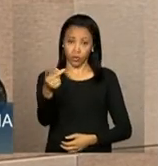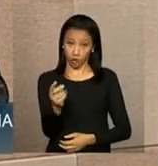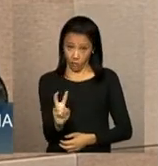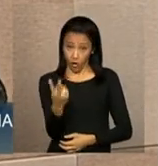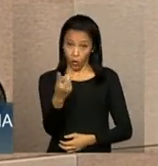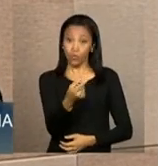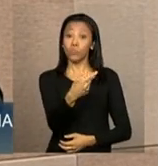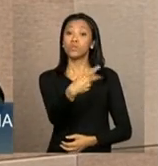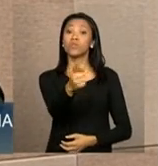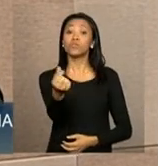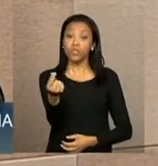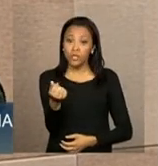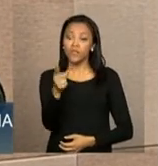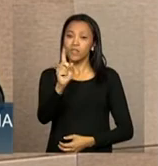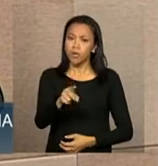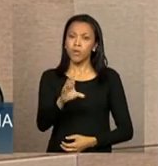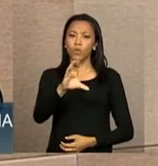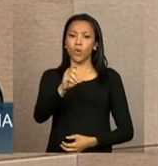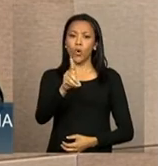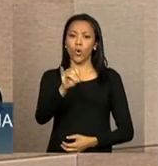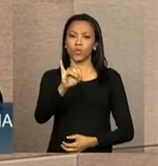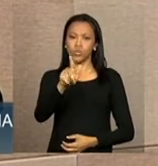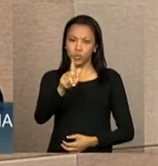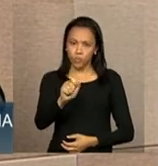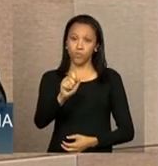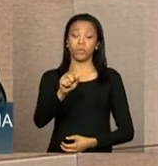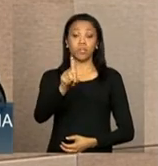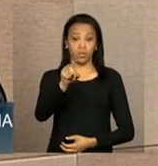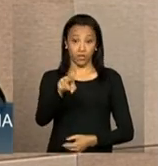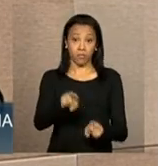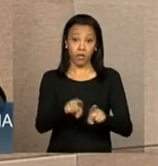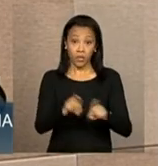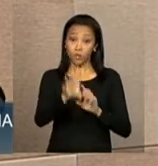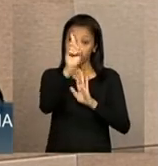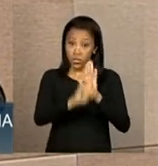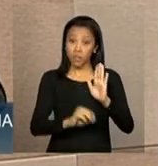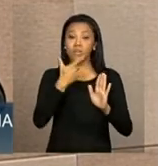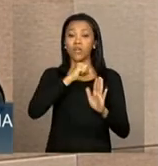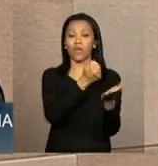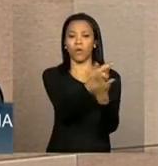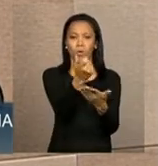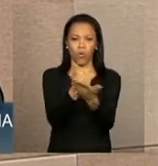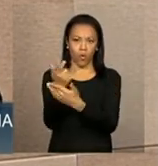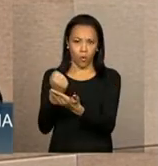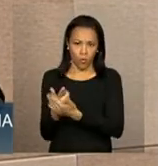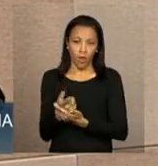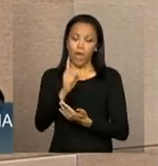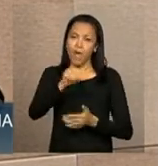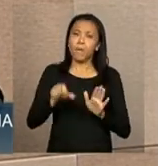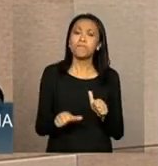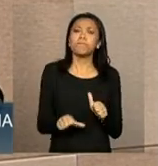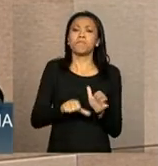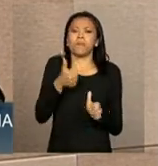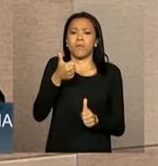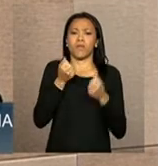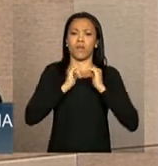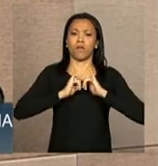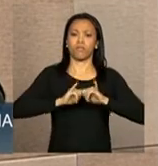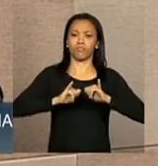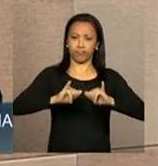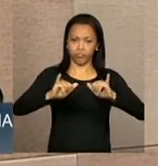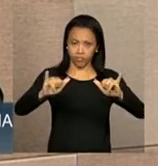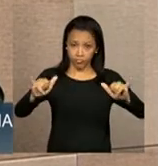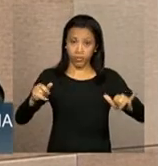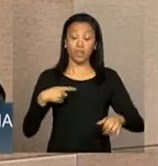do Código de Defesa do Consumidor e dos direitos dos usuários. Essa é a primeira campanha do consumidor feita pelo Ministério da Justiça